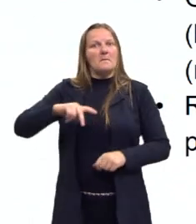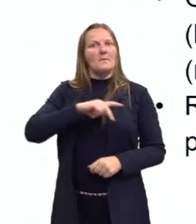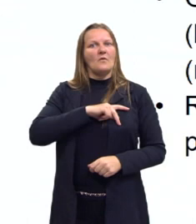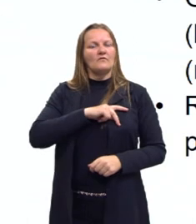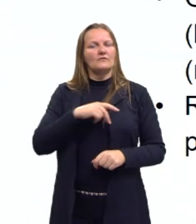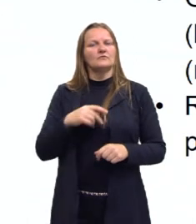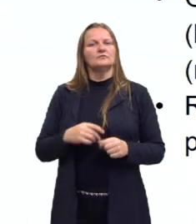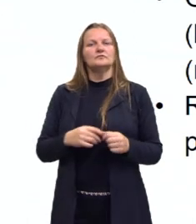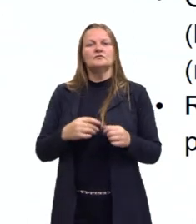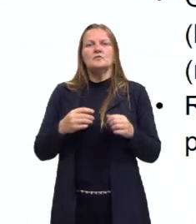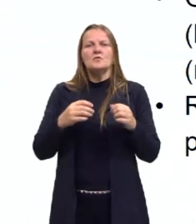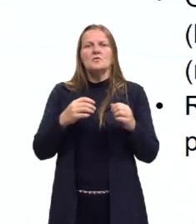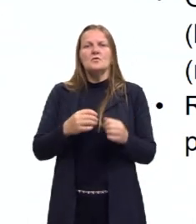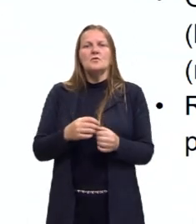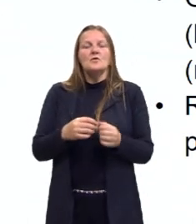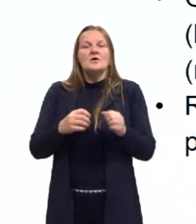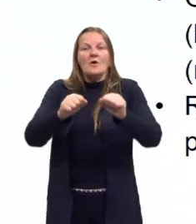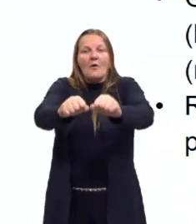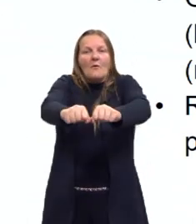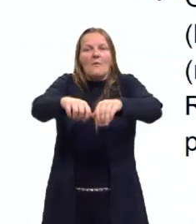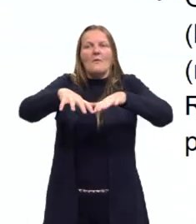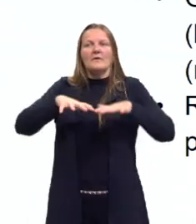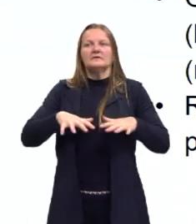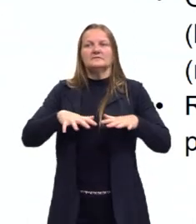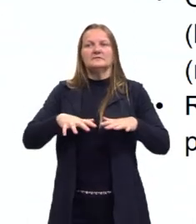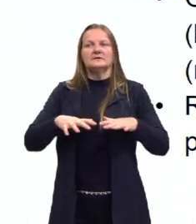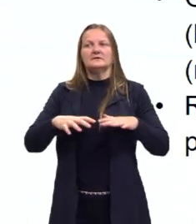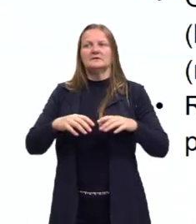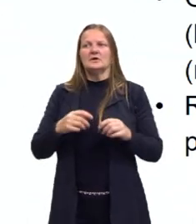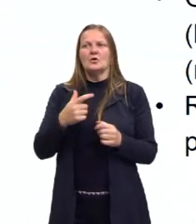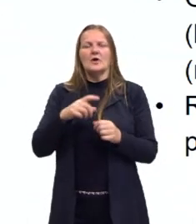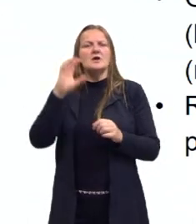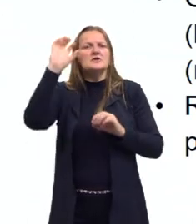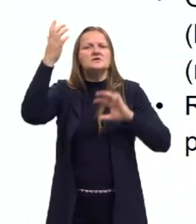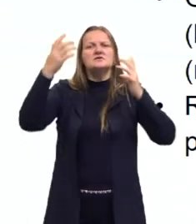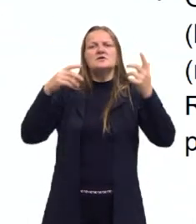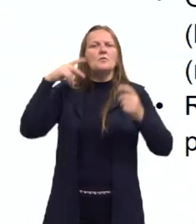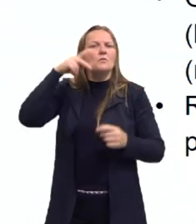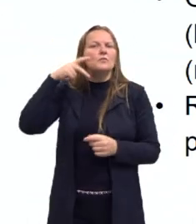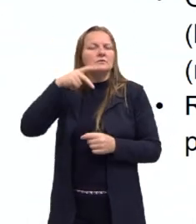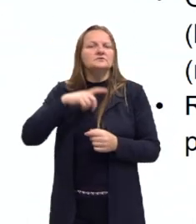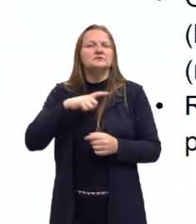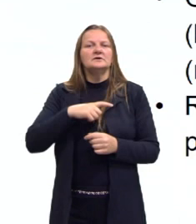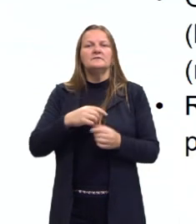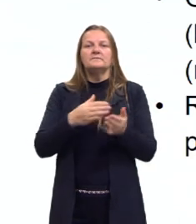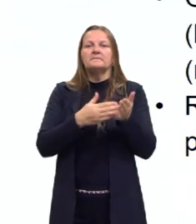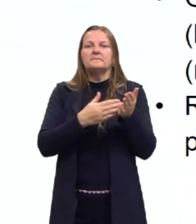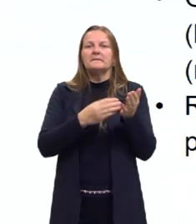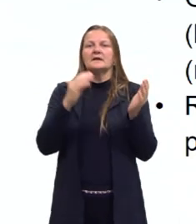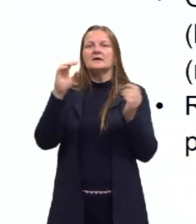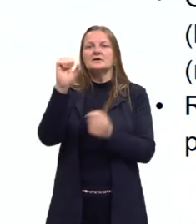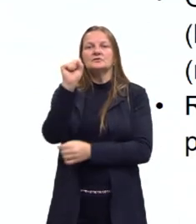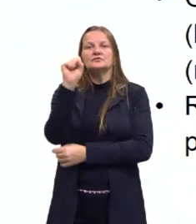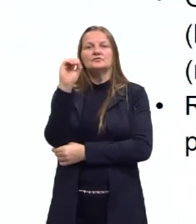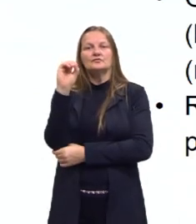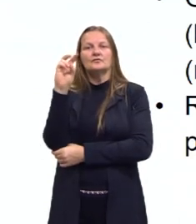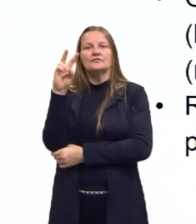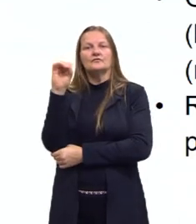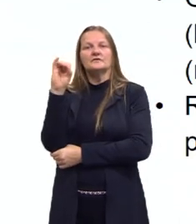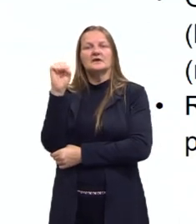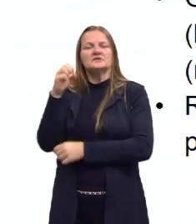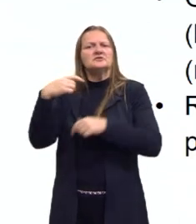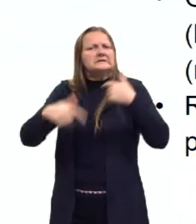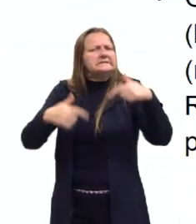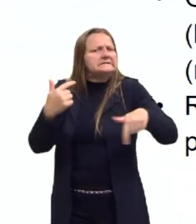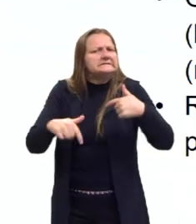tomando uma assembleia, tomando um lugar de decisão política. Esses são, então, os sovietes, os trabalhadores